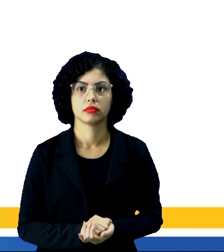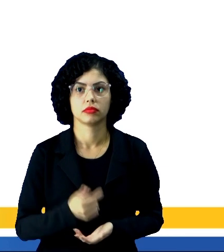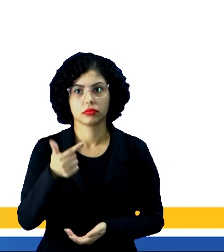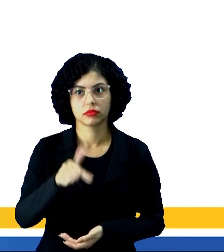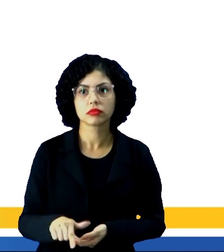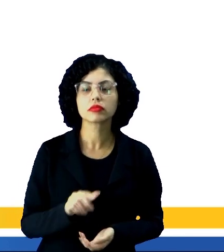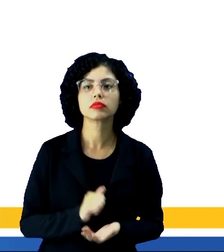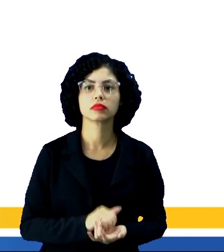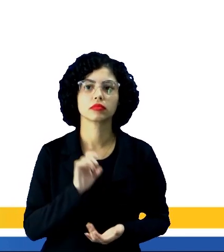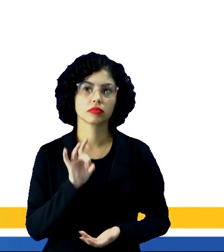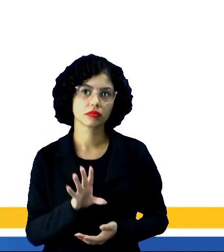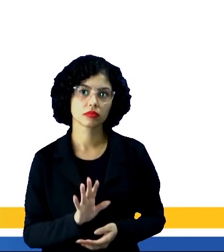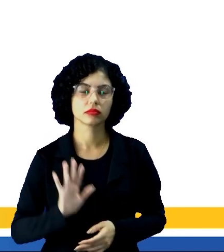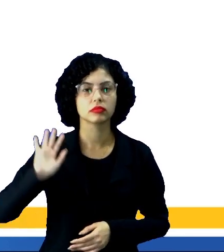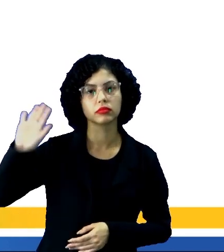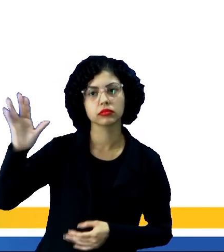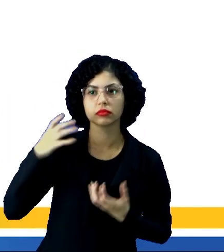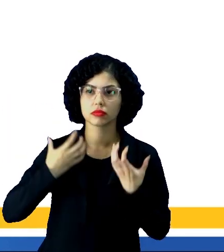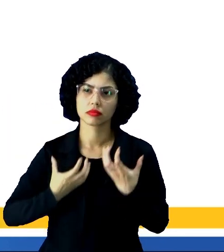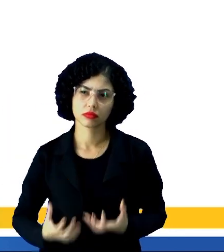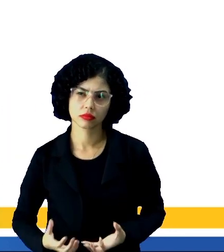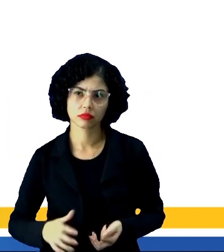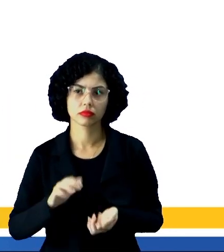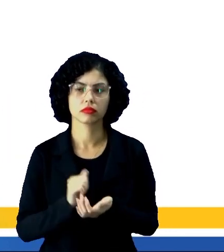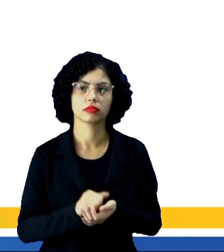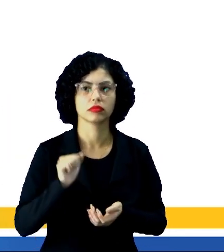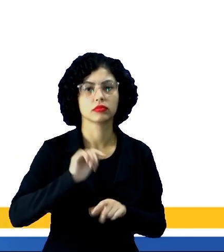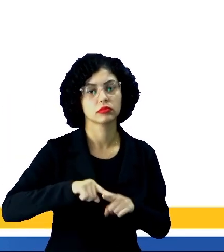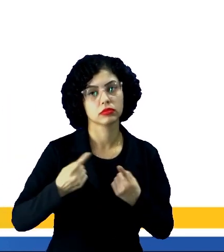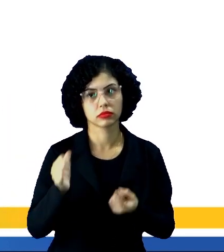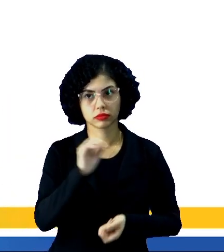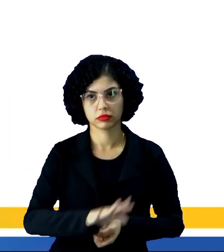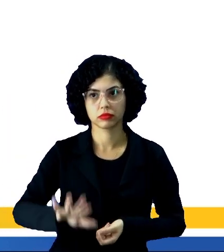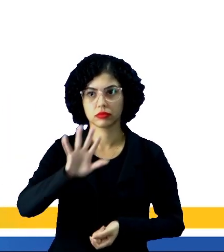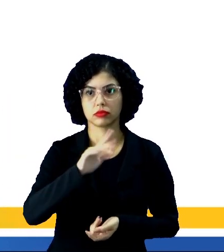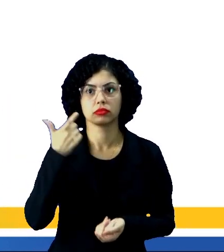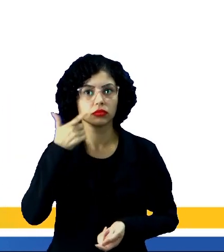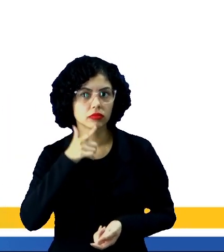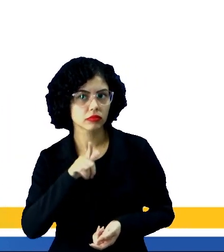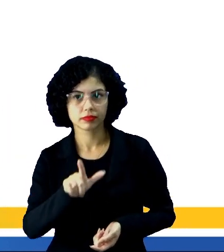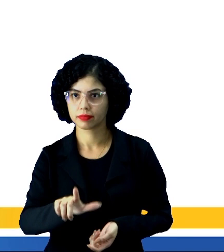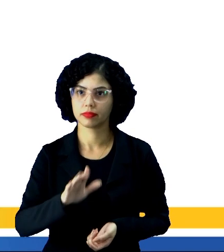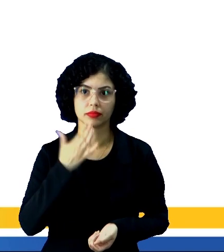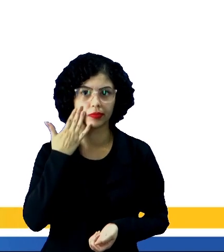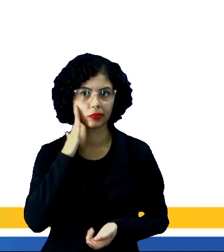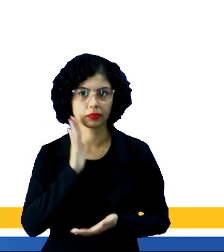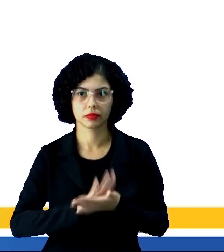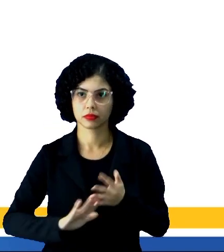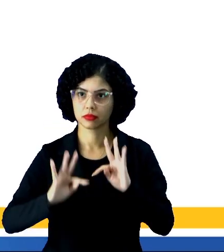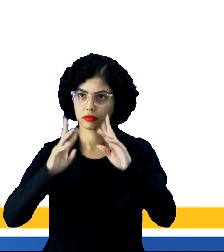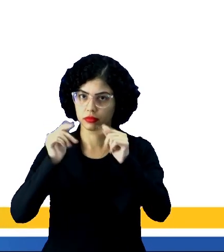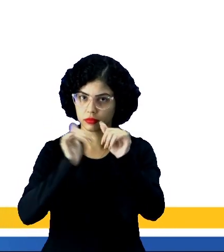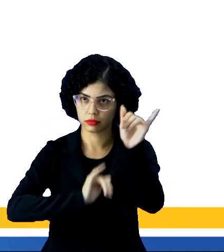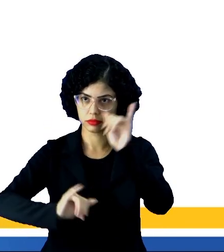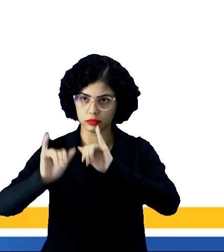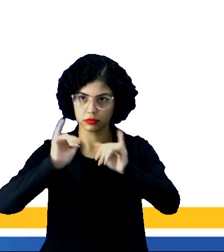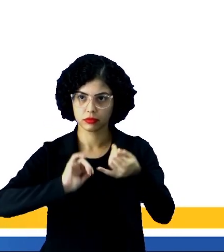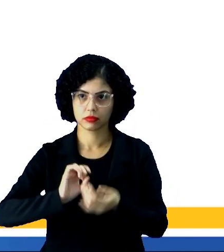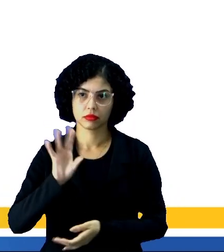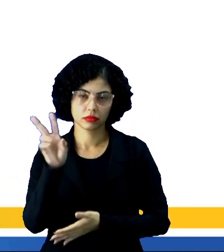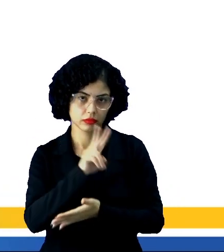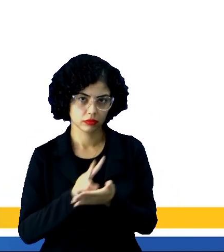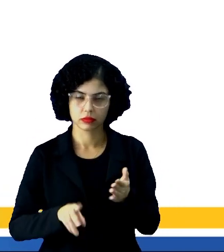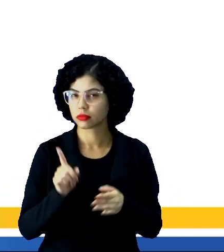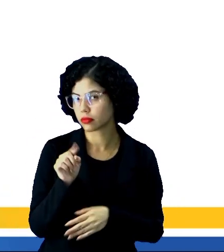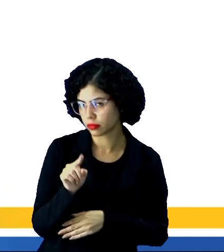uma mera repetição que só vai te deixar mais cansado. Mas, geralmente, você não consegue entender todas as informações com